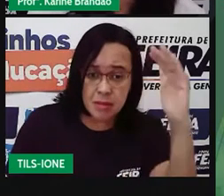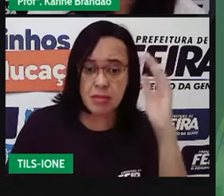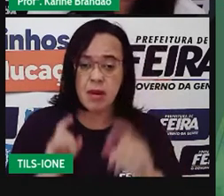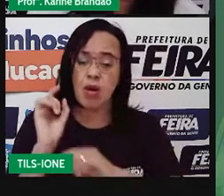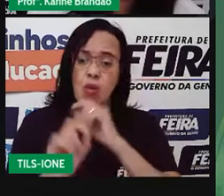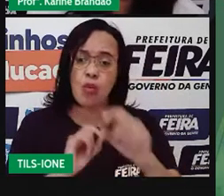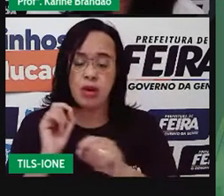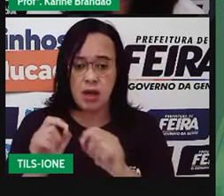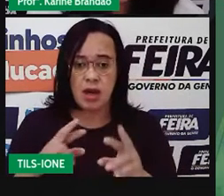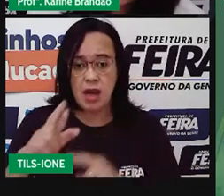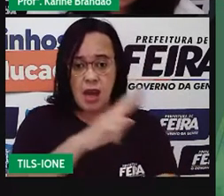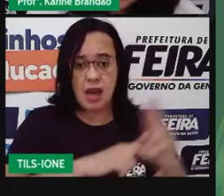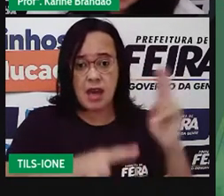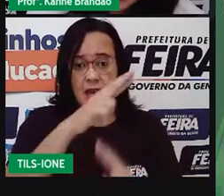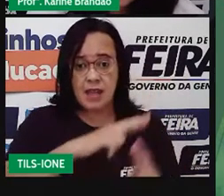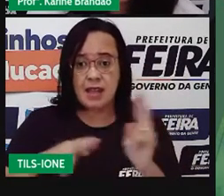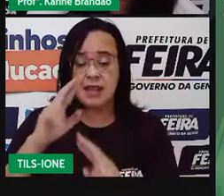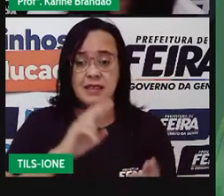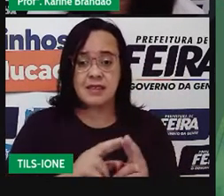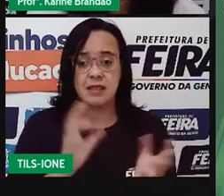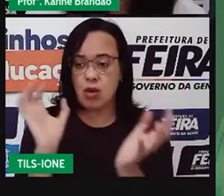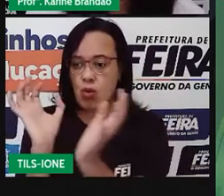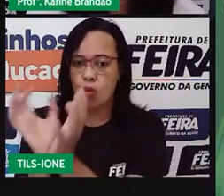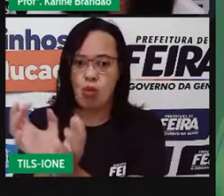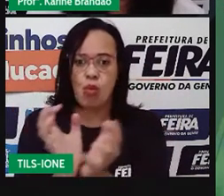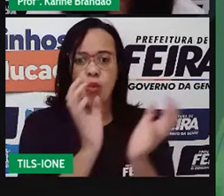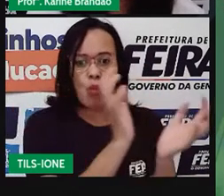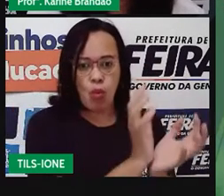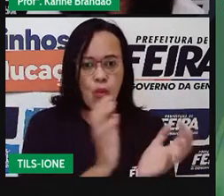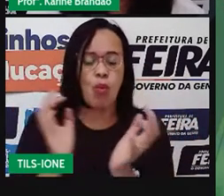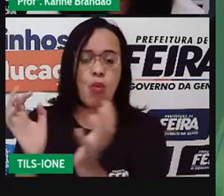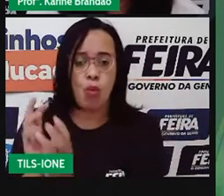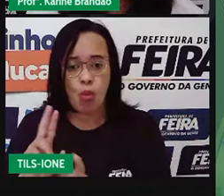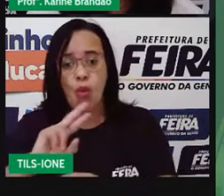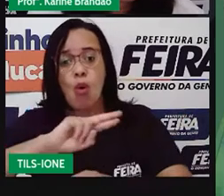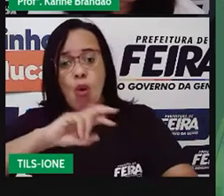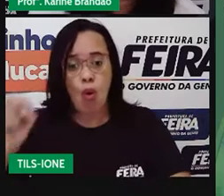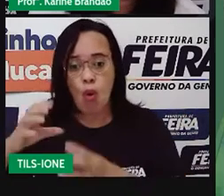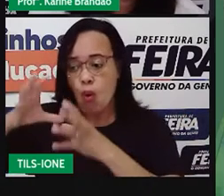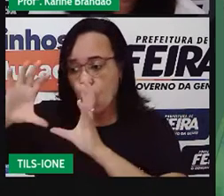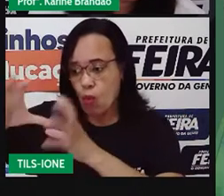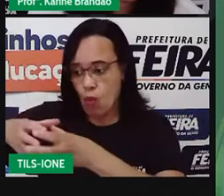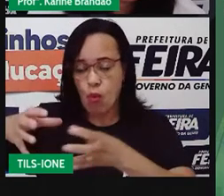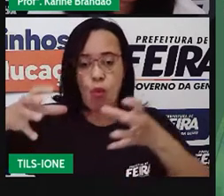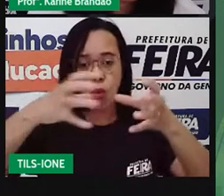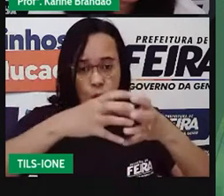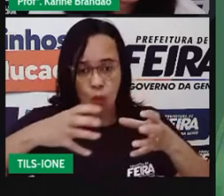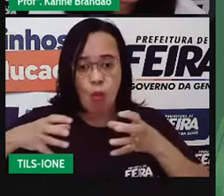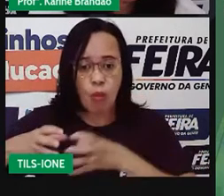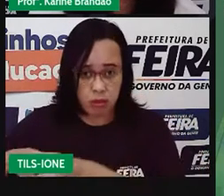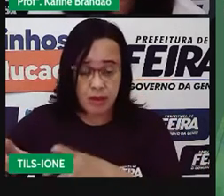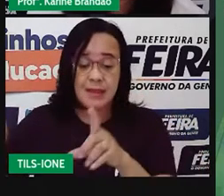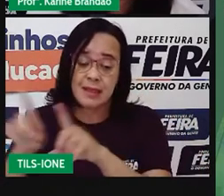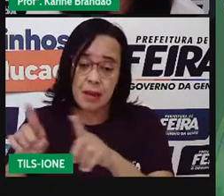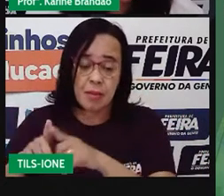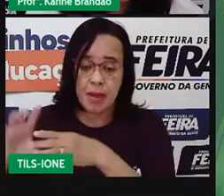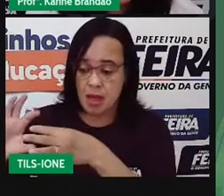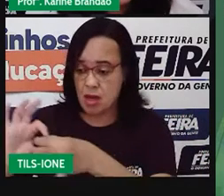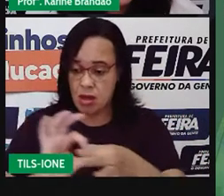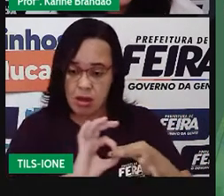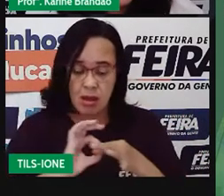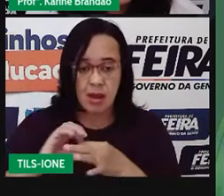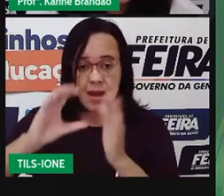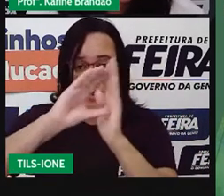entre os seres vivos em uma comunidade. associar características adaptativas dos organismos com seu